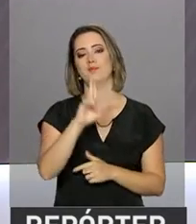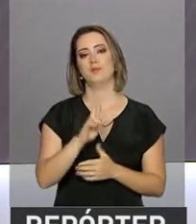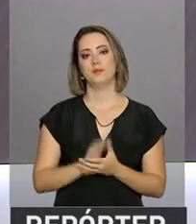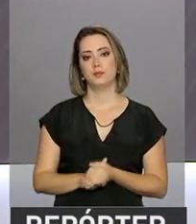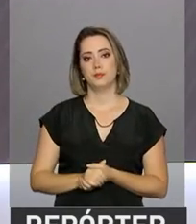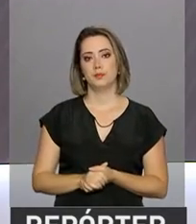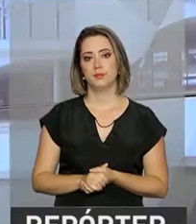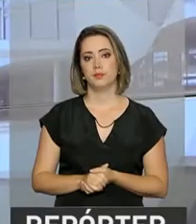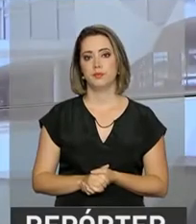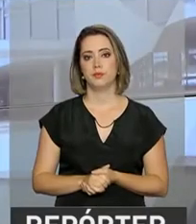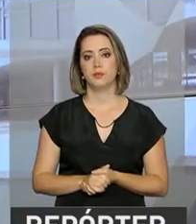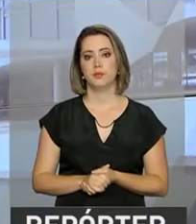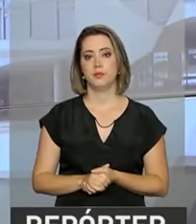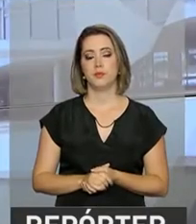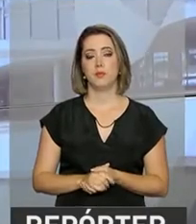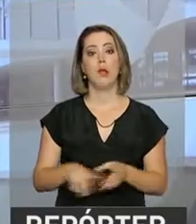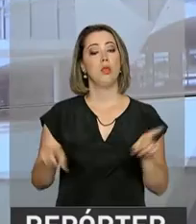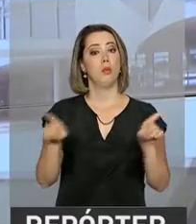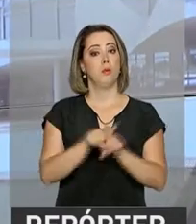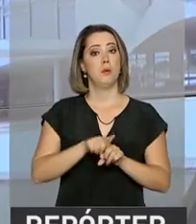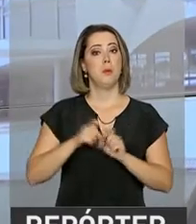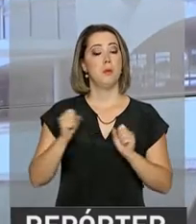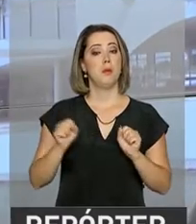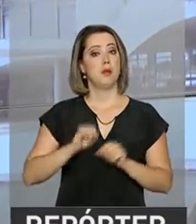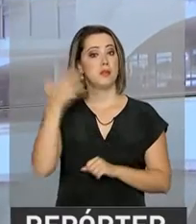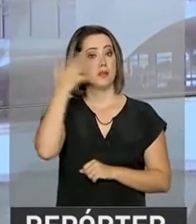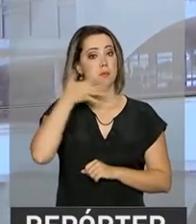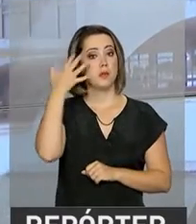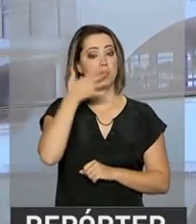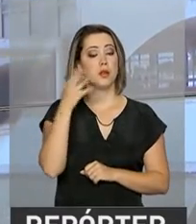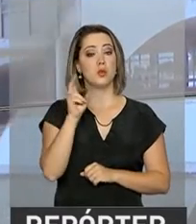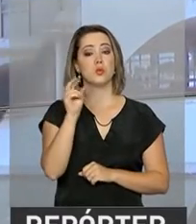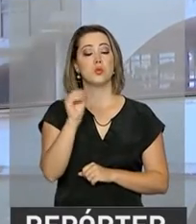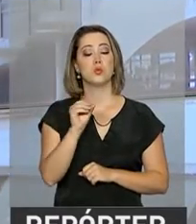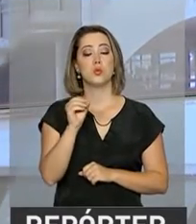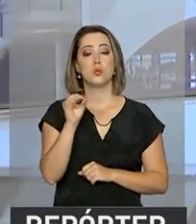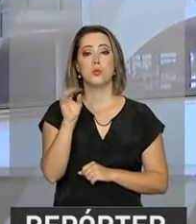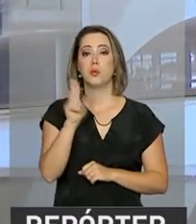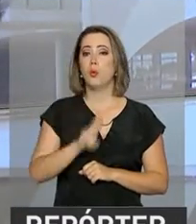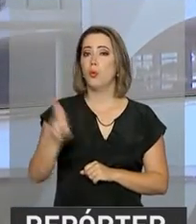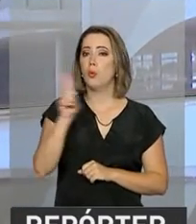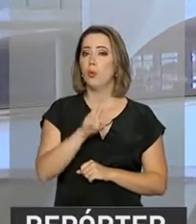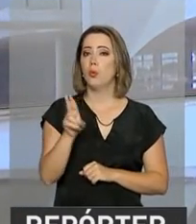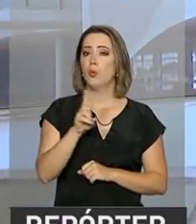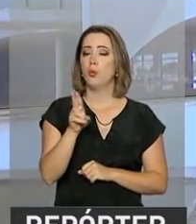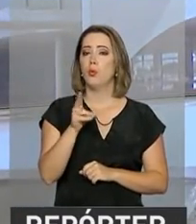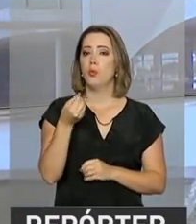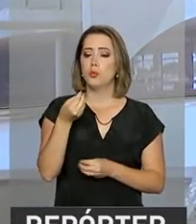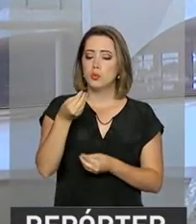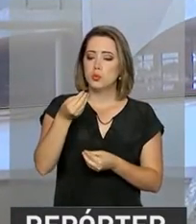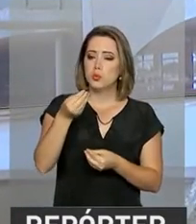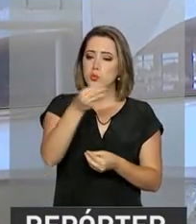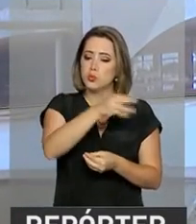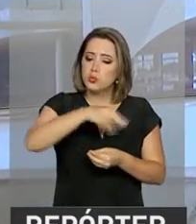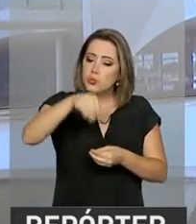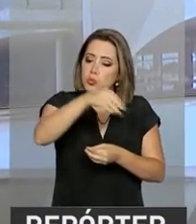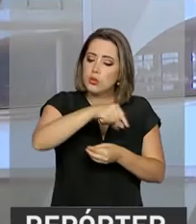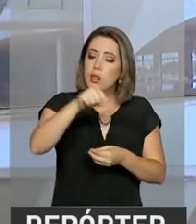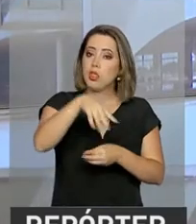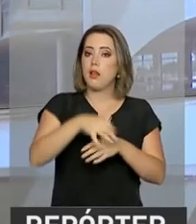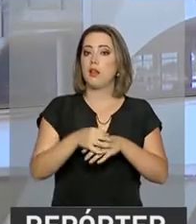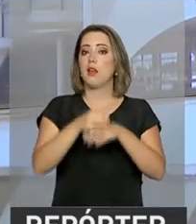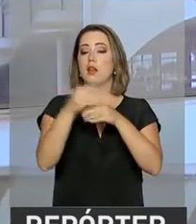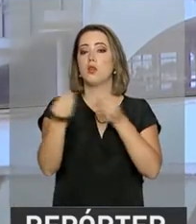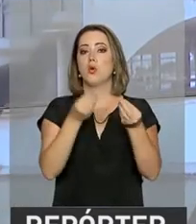NBR. E para esclarecer sobre o uso de aditivos na carne e como escolher o melhor produto, a nossa equipe foi